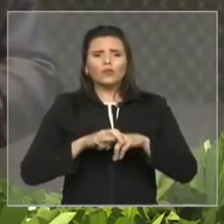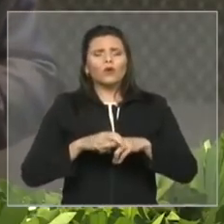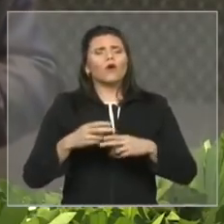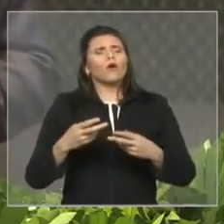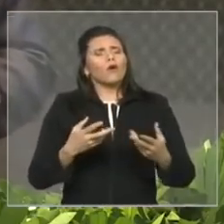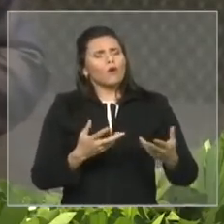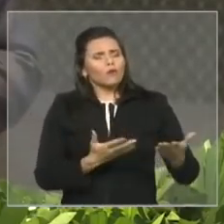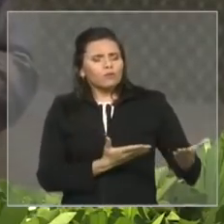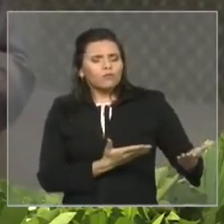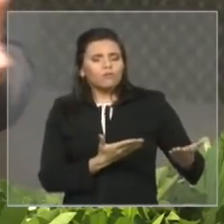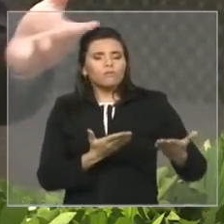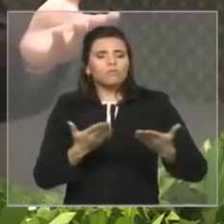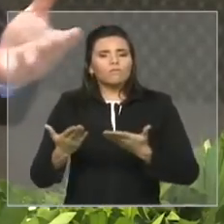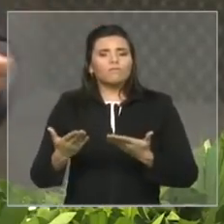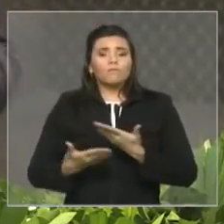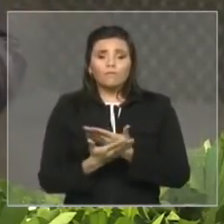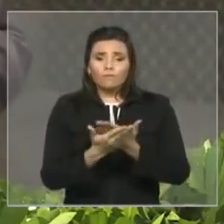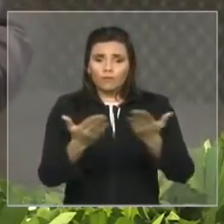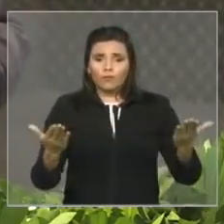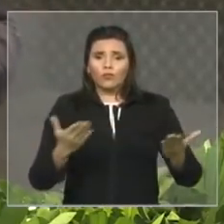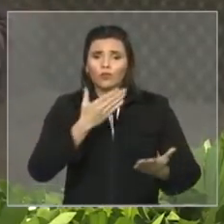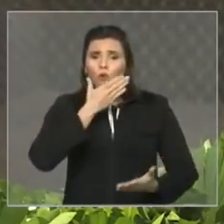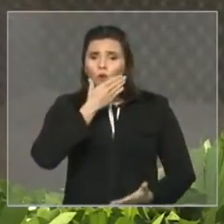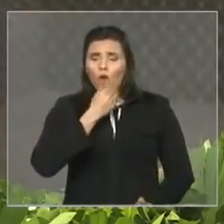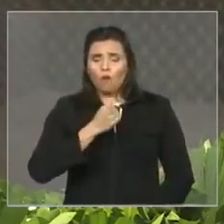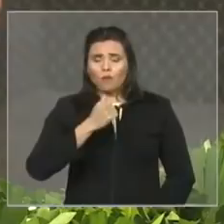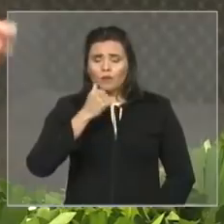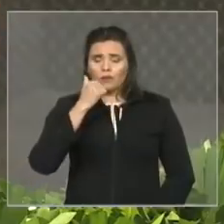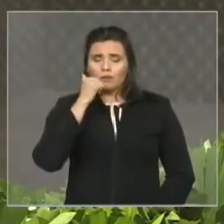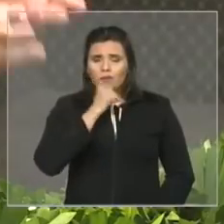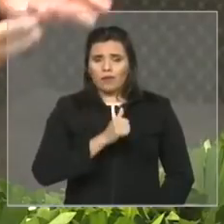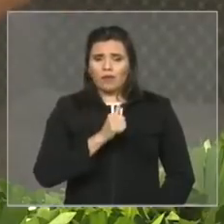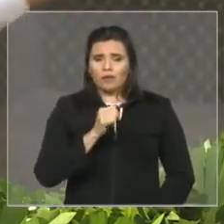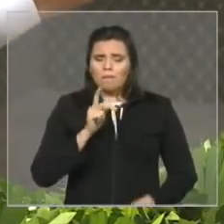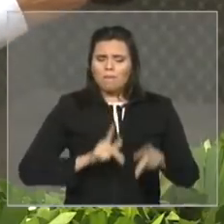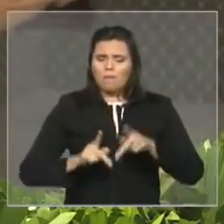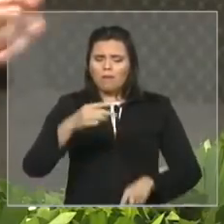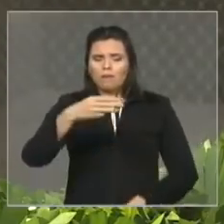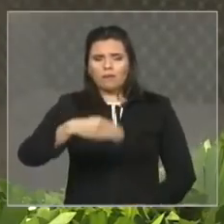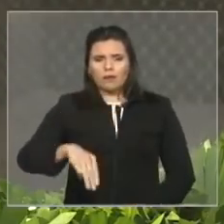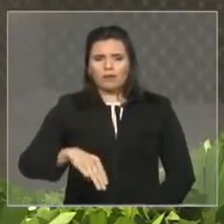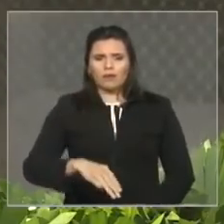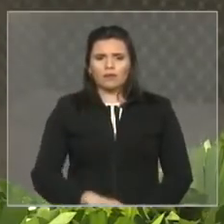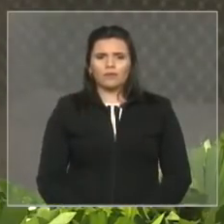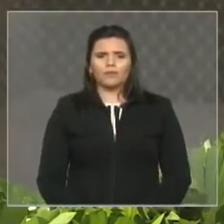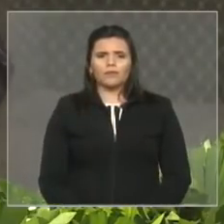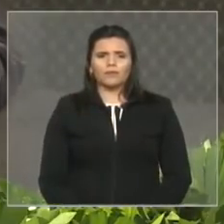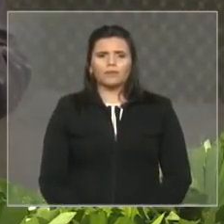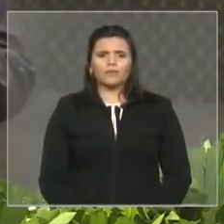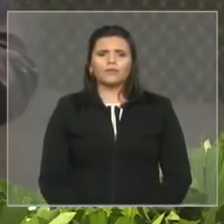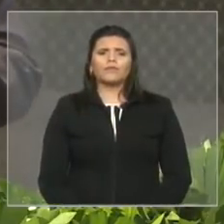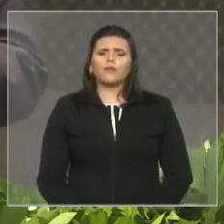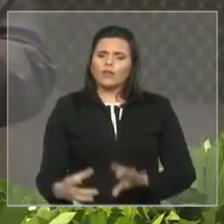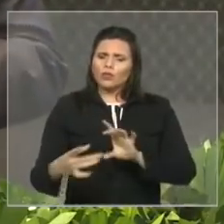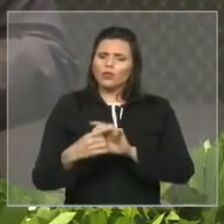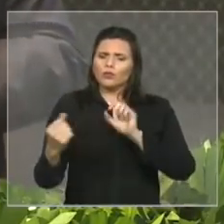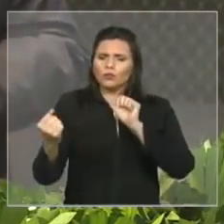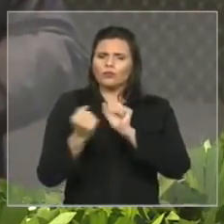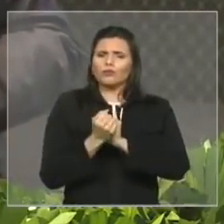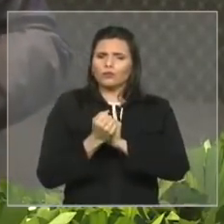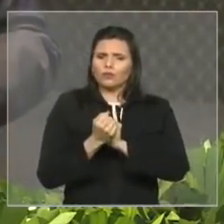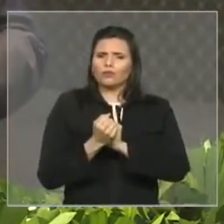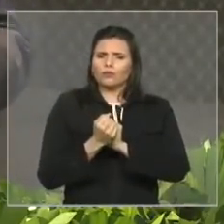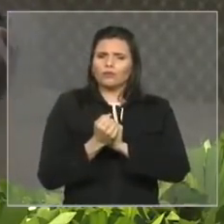e senhores, cidadãos e cidadãs maranhenses, que se lancem novamente a esta aventura de fazermos um